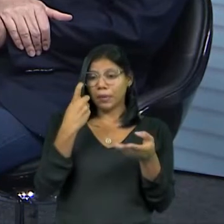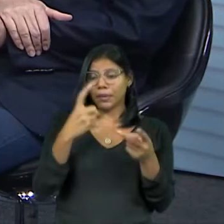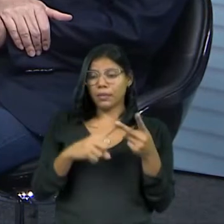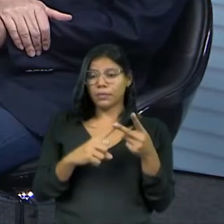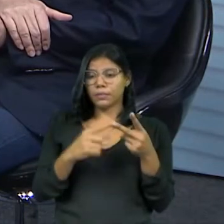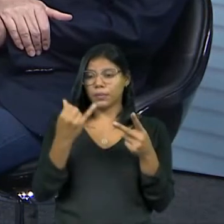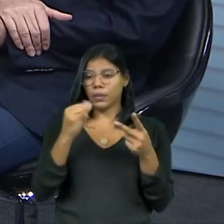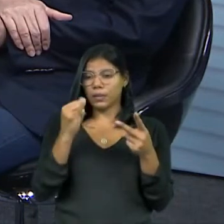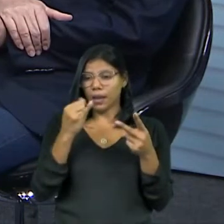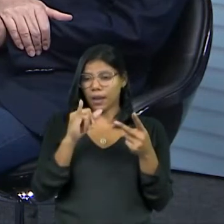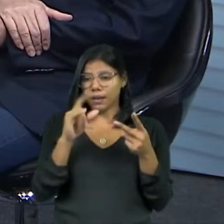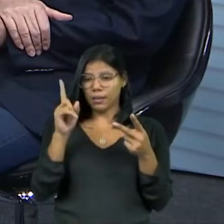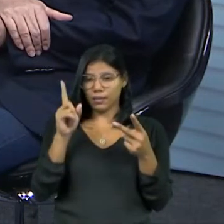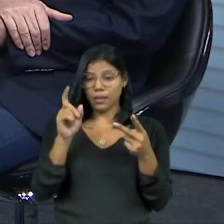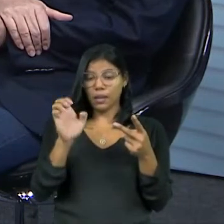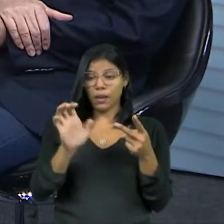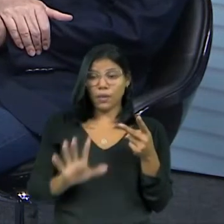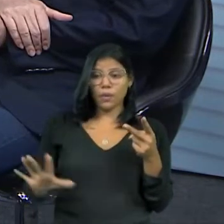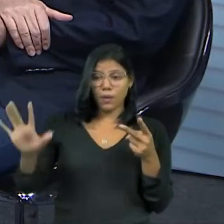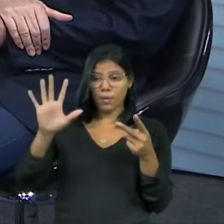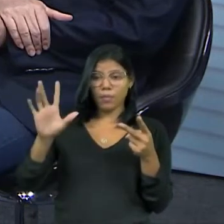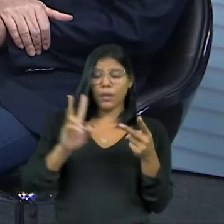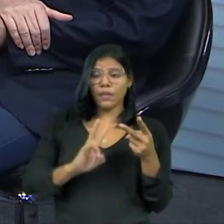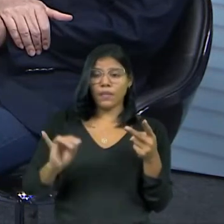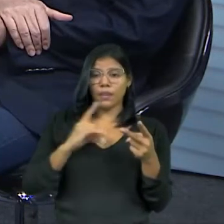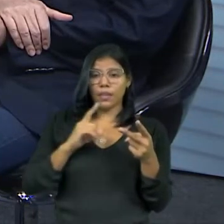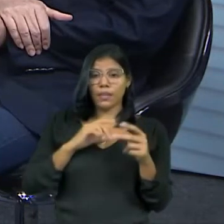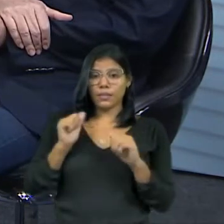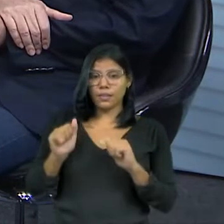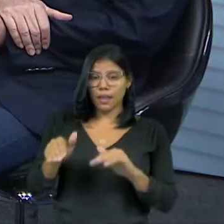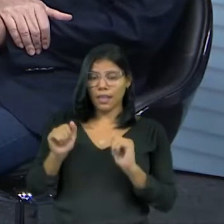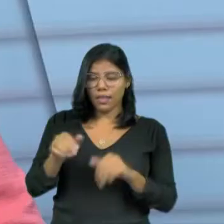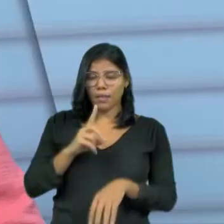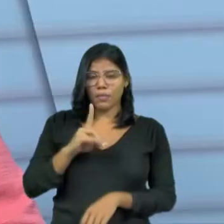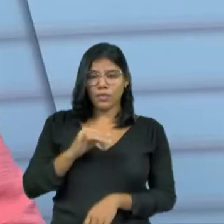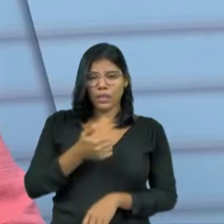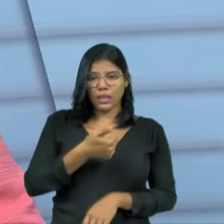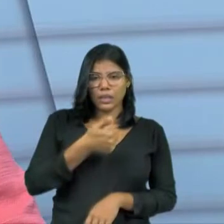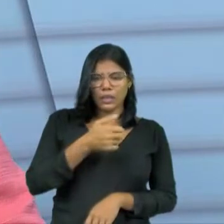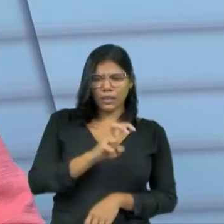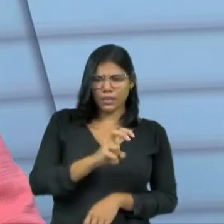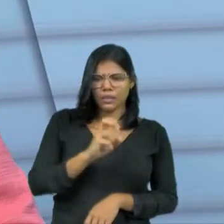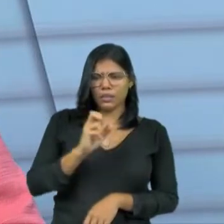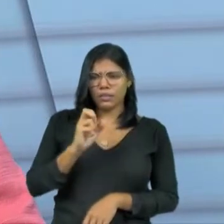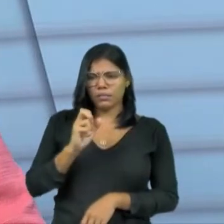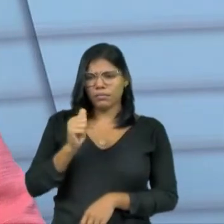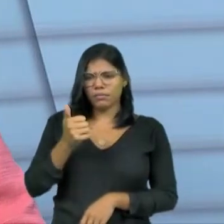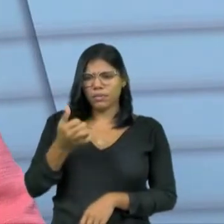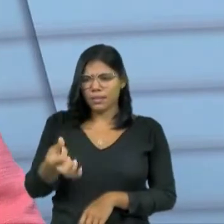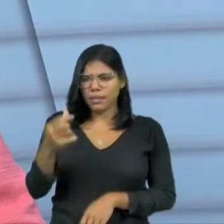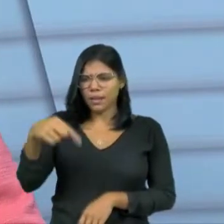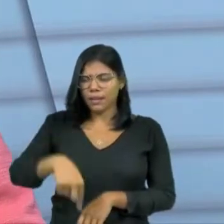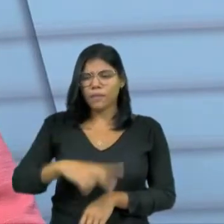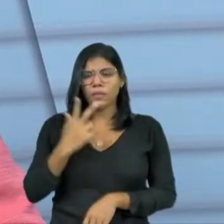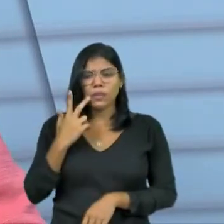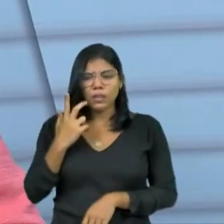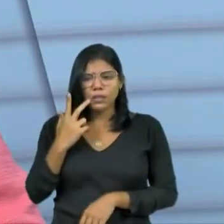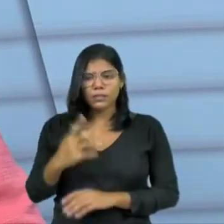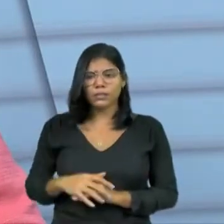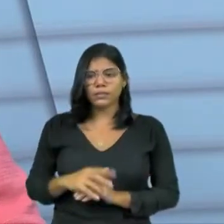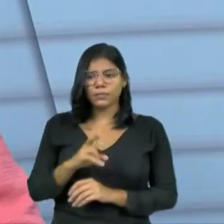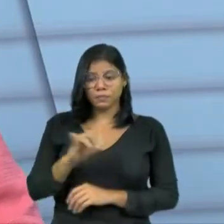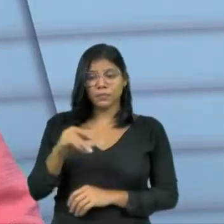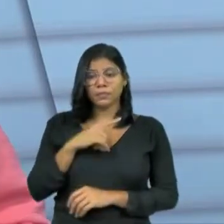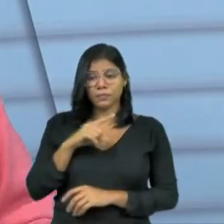internacional da Europa. E teremos em setembro, dia 15 e 16, aqui em Fortaleza. Vai ter em setembro? Vai ter em